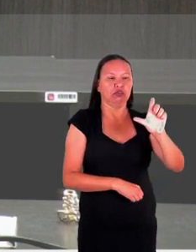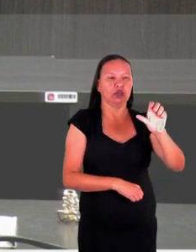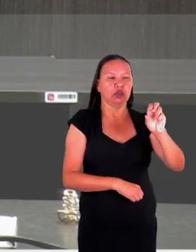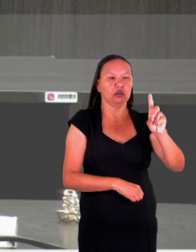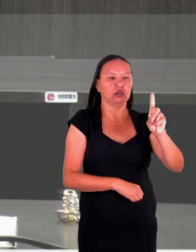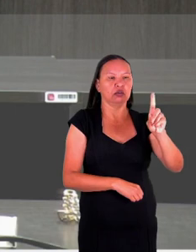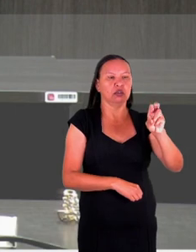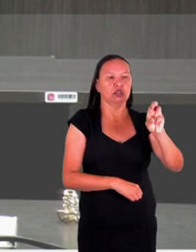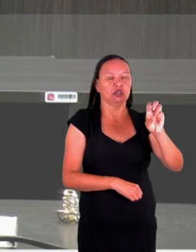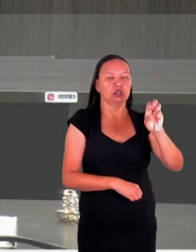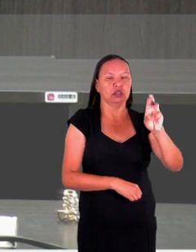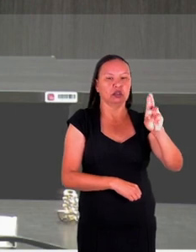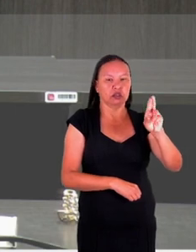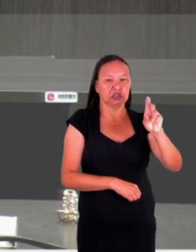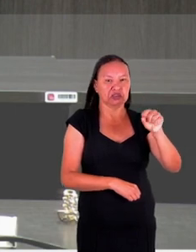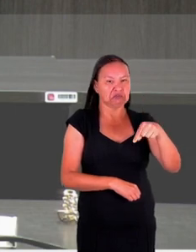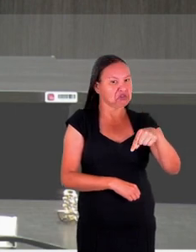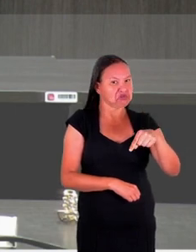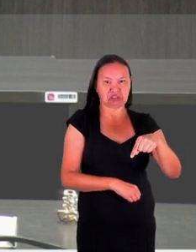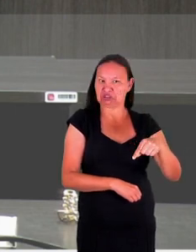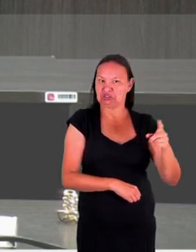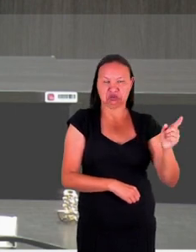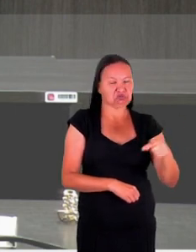hoje ele não vai estar aqui.